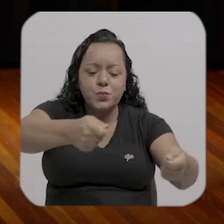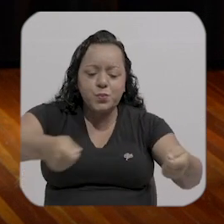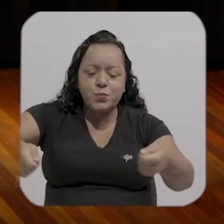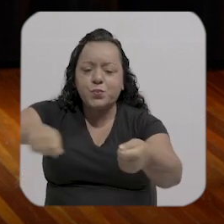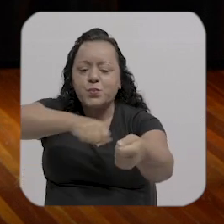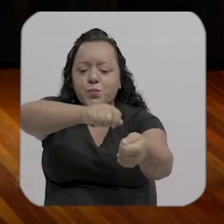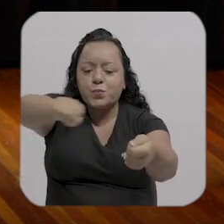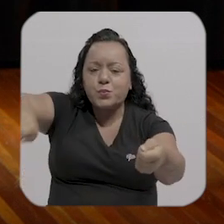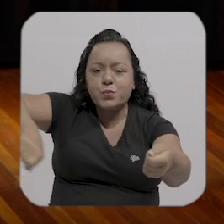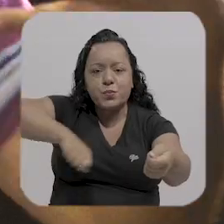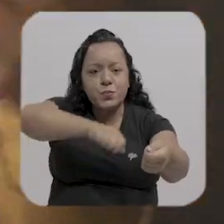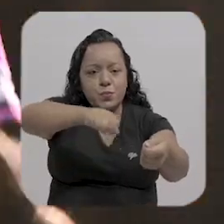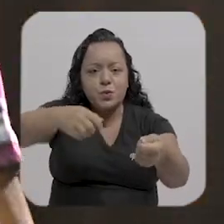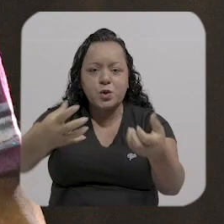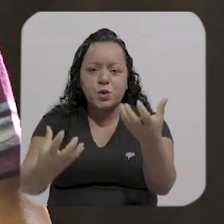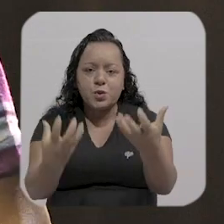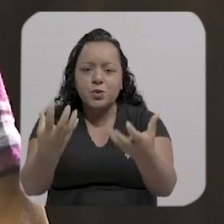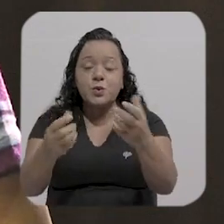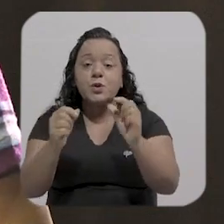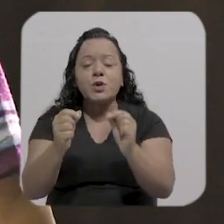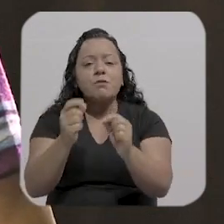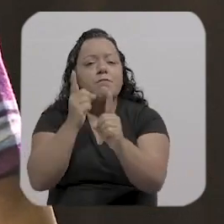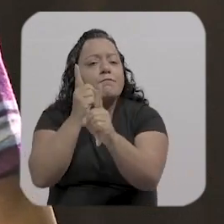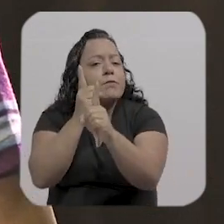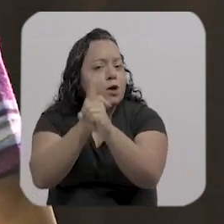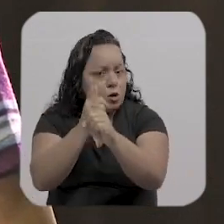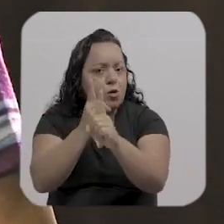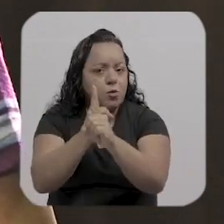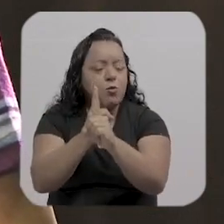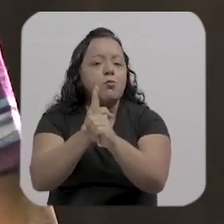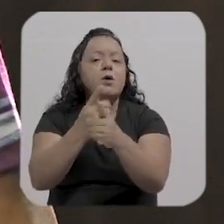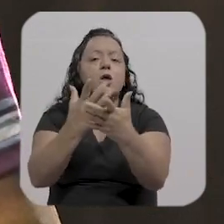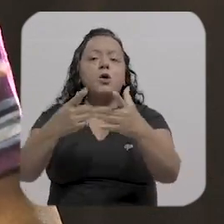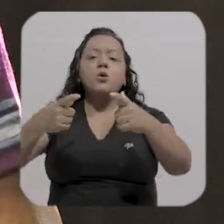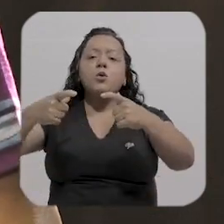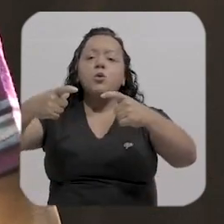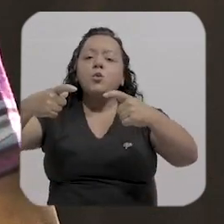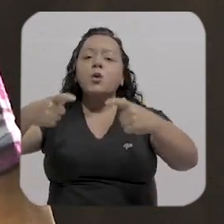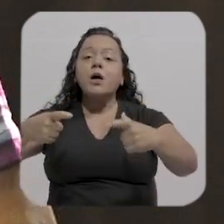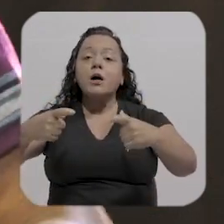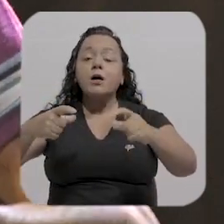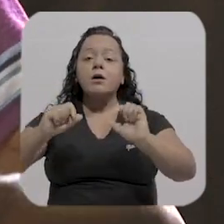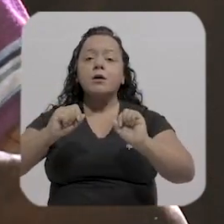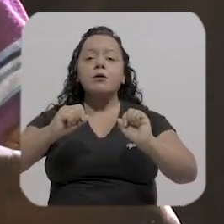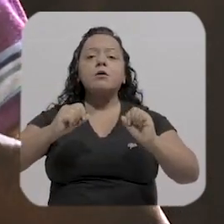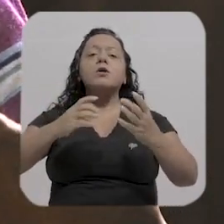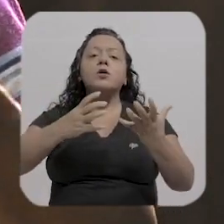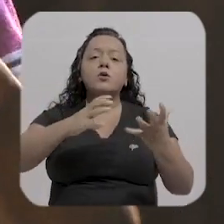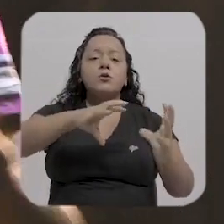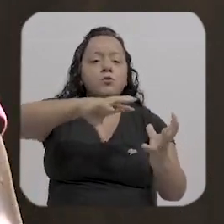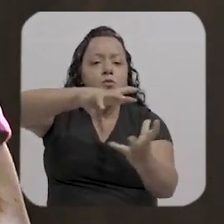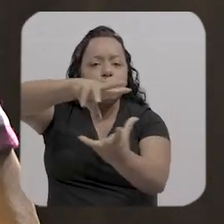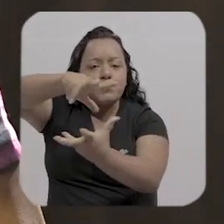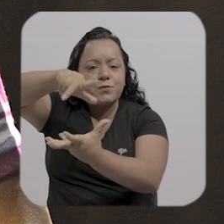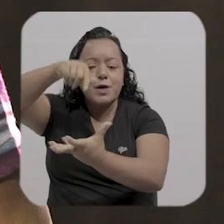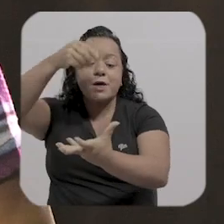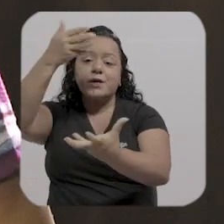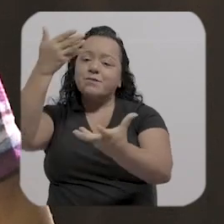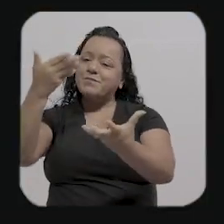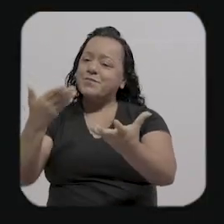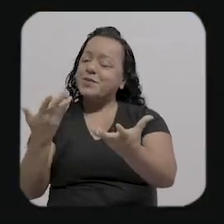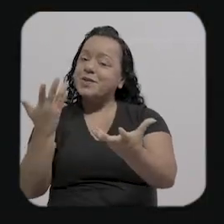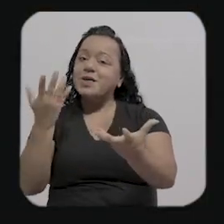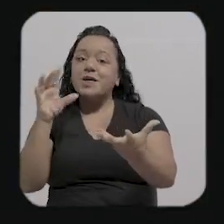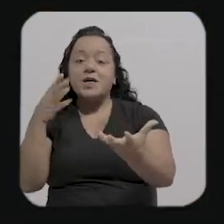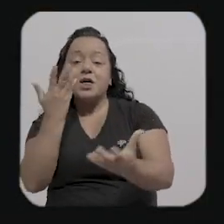E aproveitava, e aquilo tudo se tornava um encontro, né? Tornava um lugar onde o universo, onde para uma criança tudo